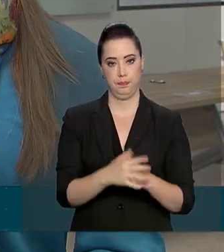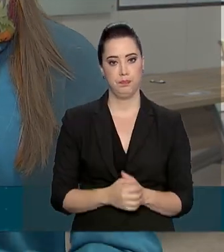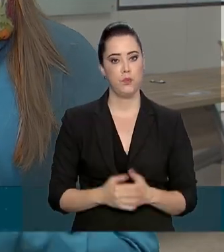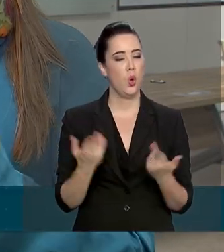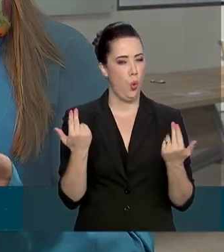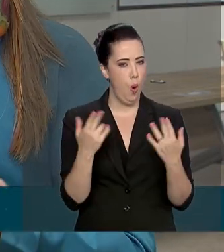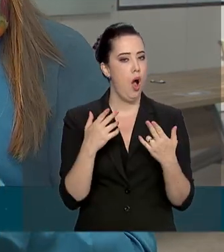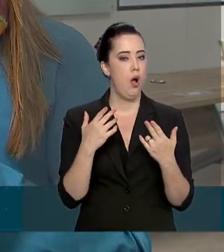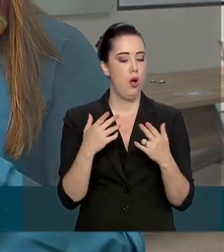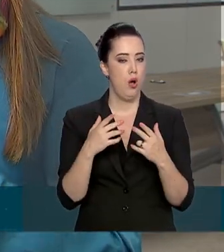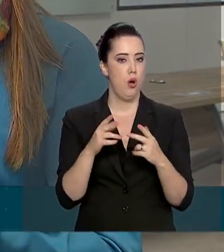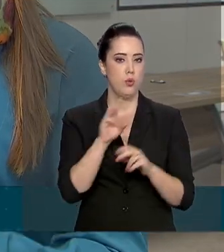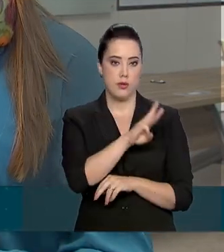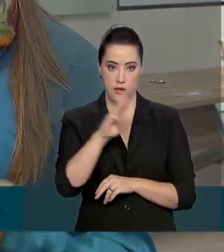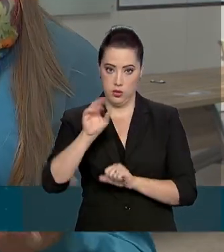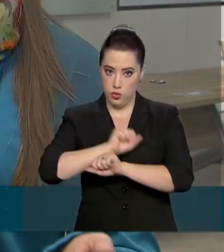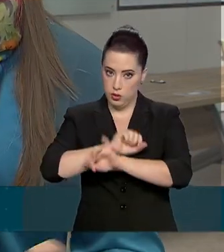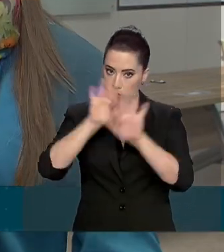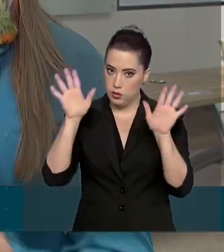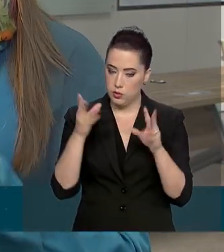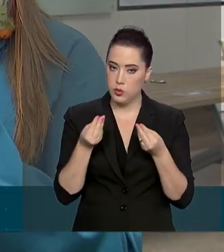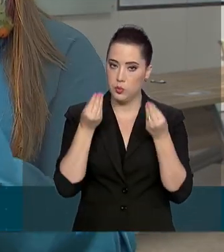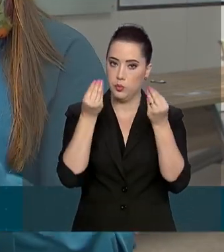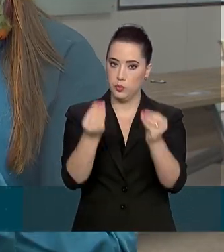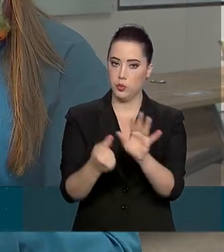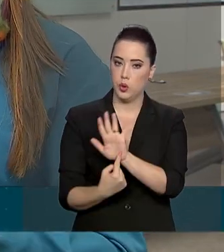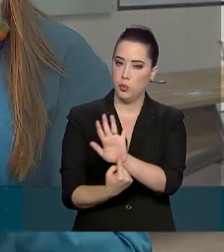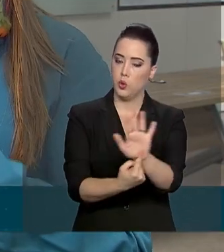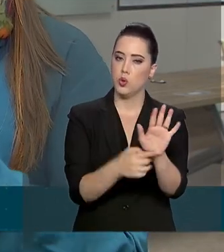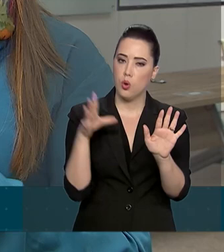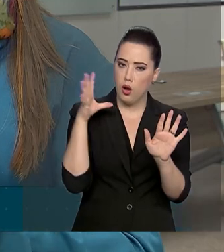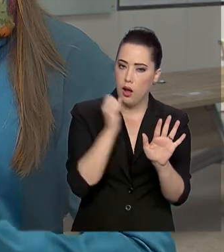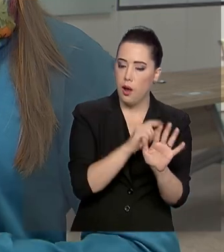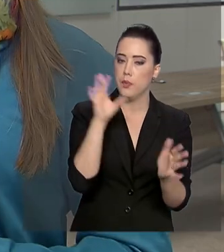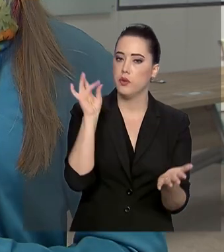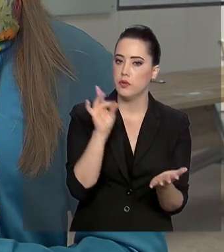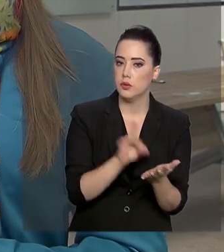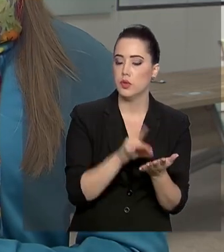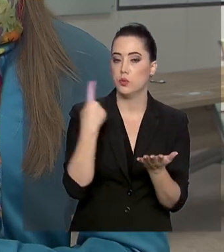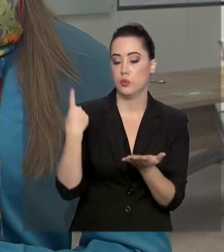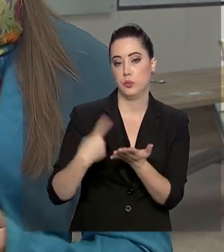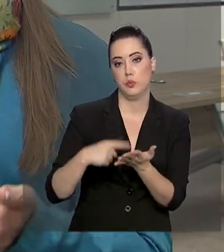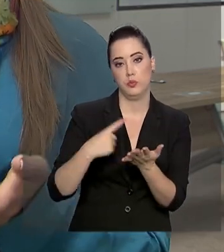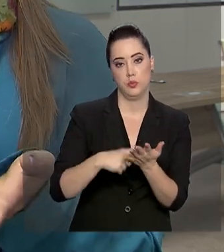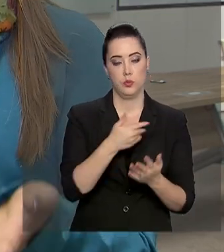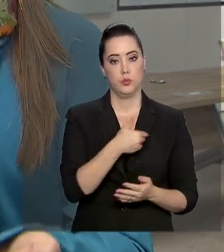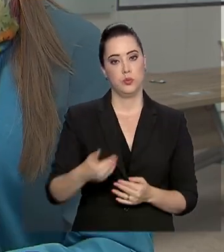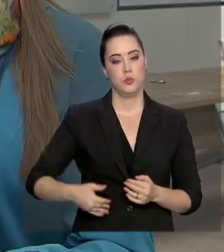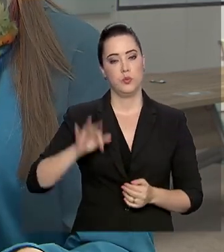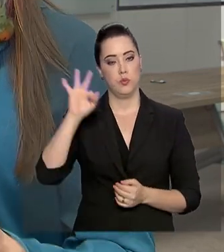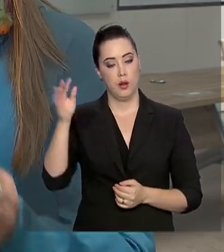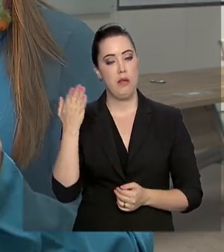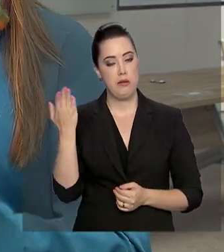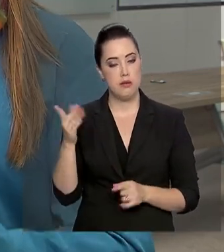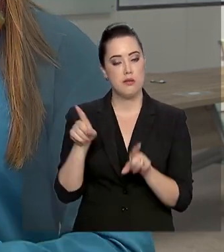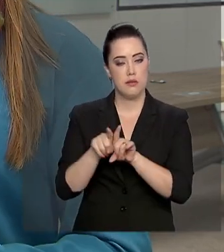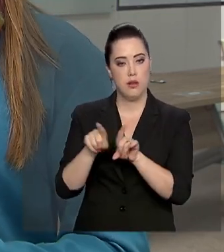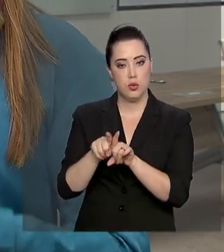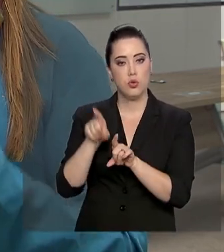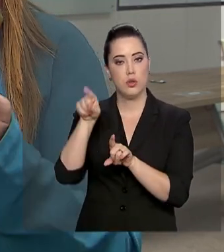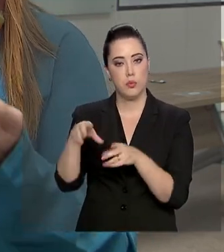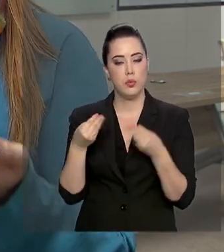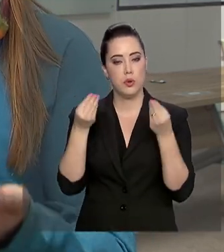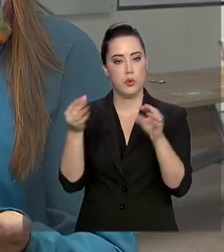Transparência, que trouxe agilidade, verdade e comprometimento ao Serviço Público Federal, o InfoGov veio